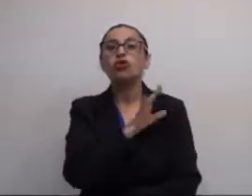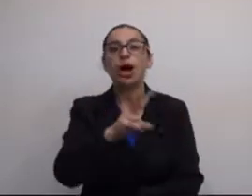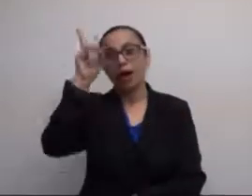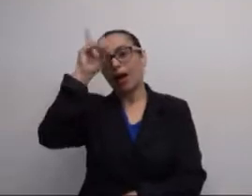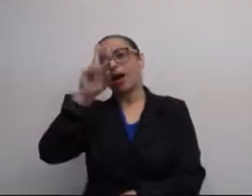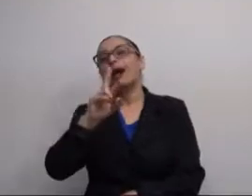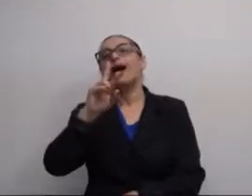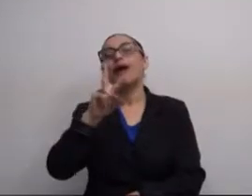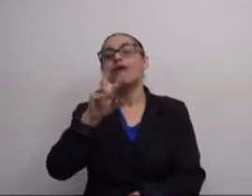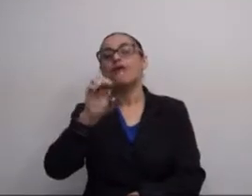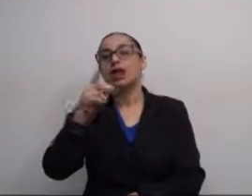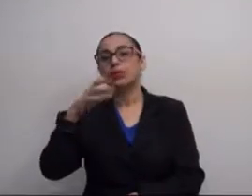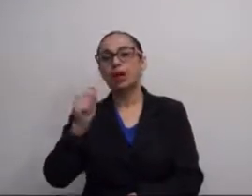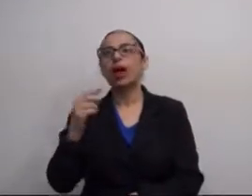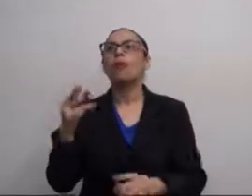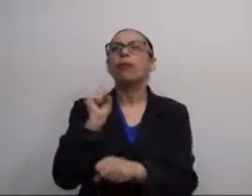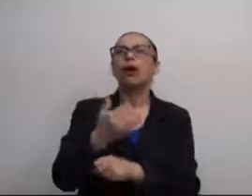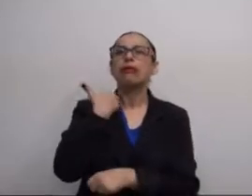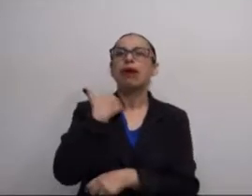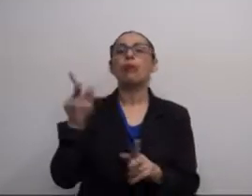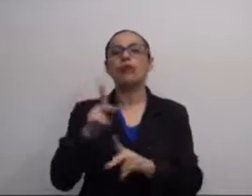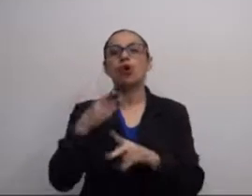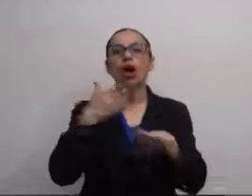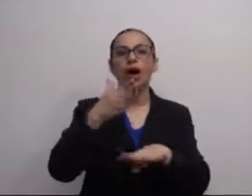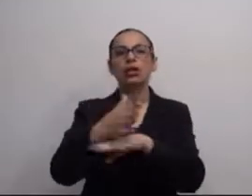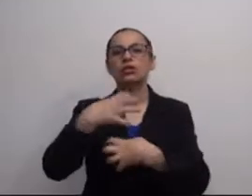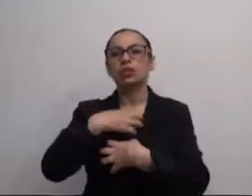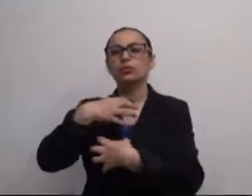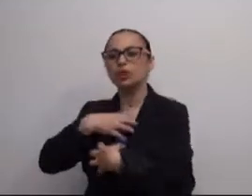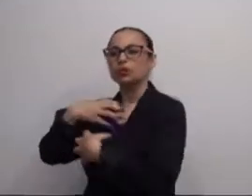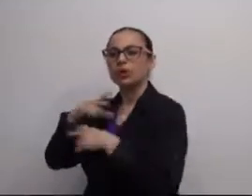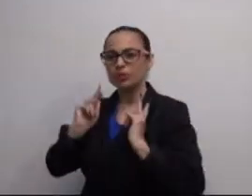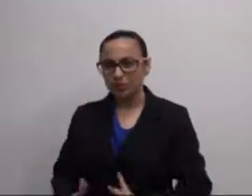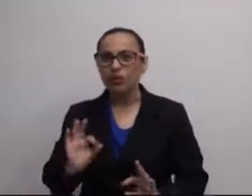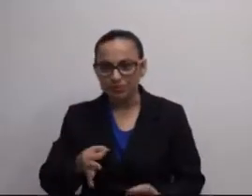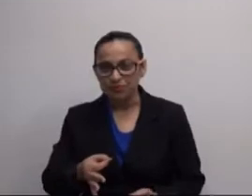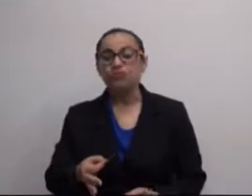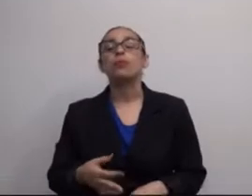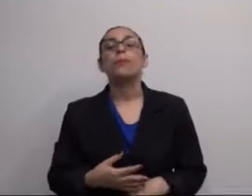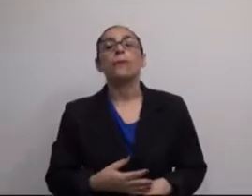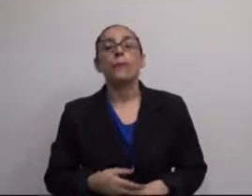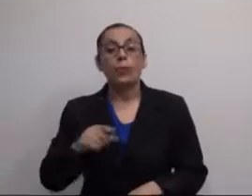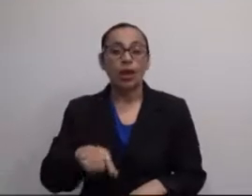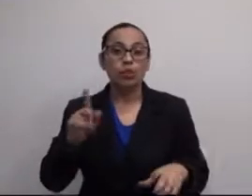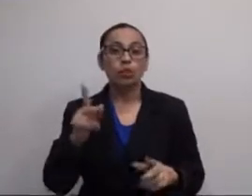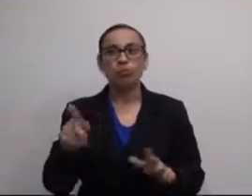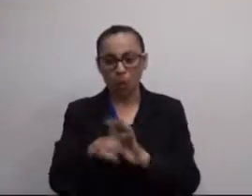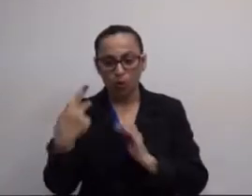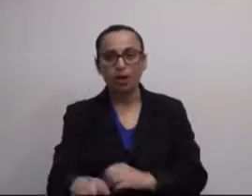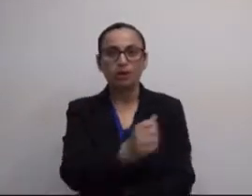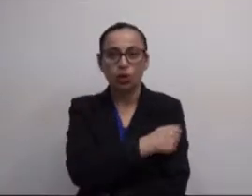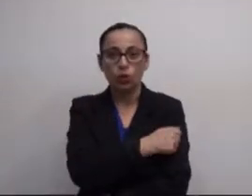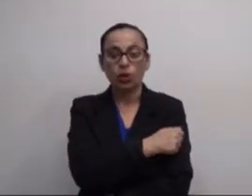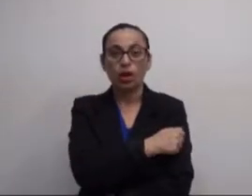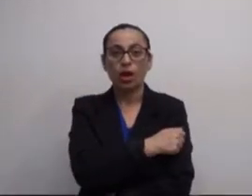do exemplo dos alunos retomando a véspera, em que eles pararam, ficaram lá cansados, e a professora foi acessando os sentimentos dessas